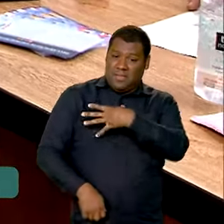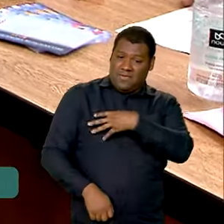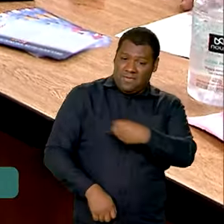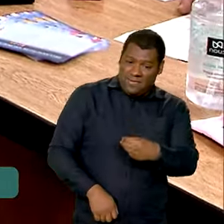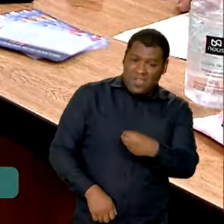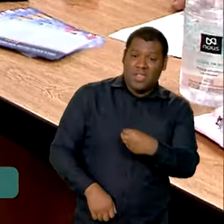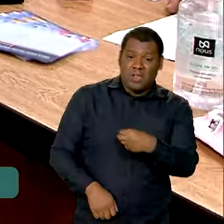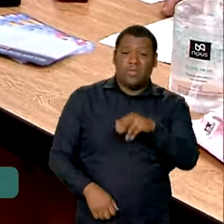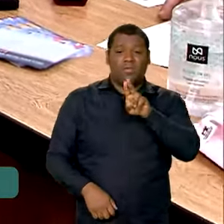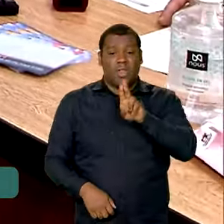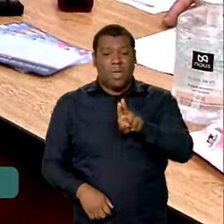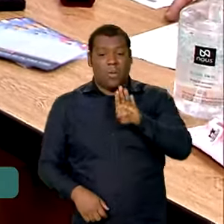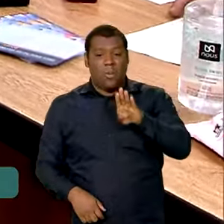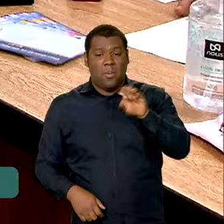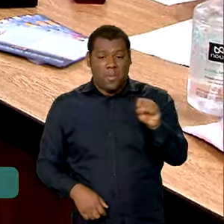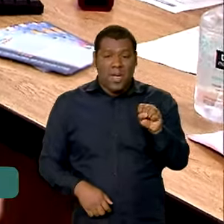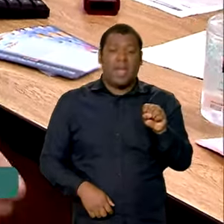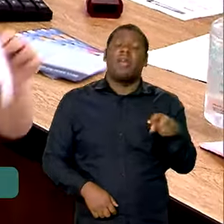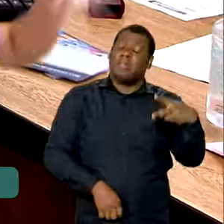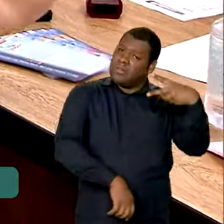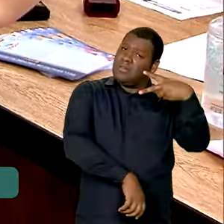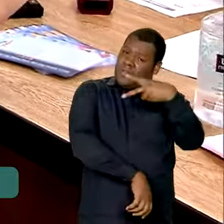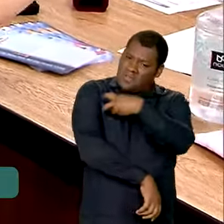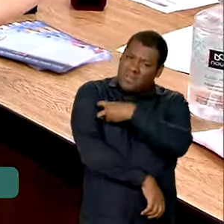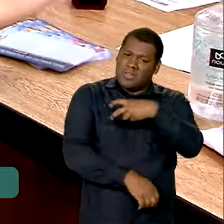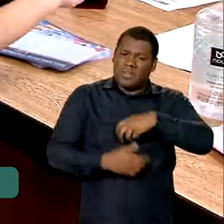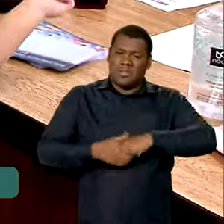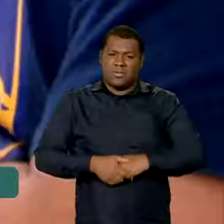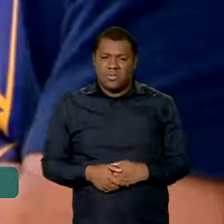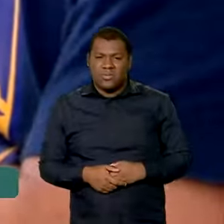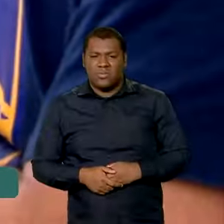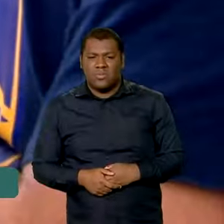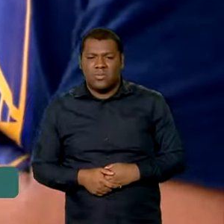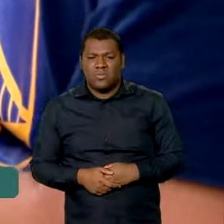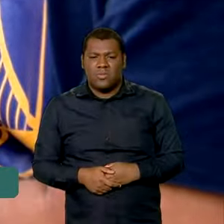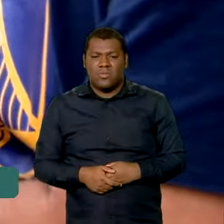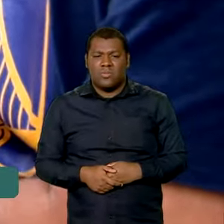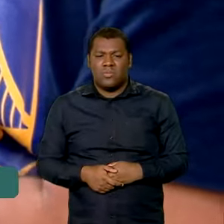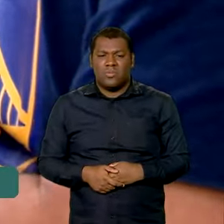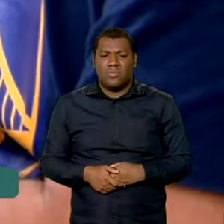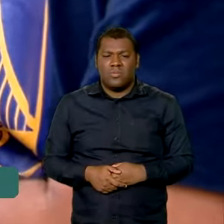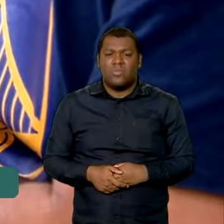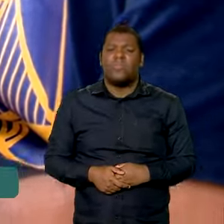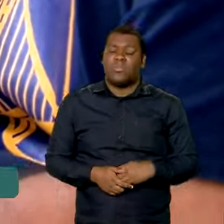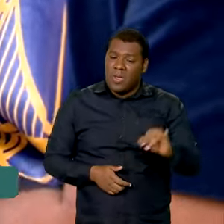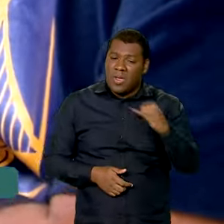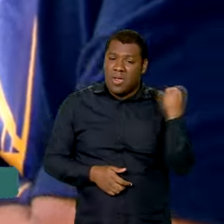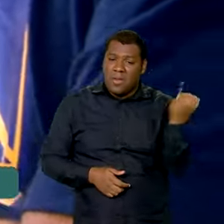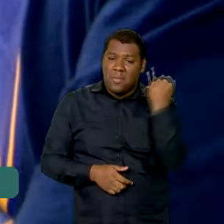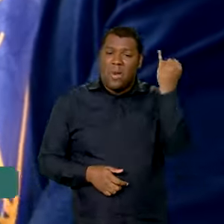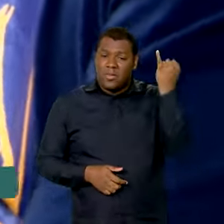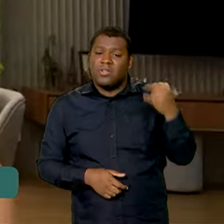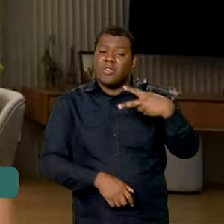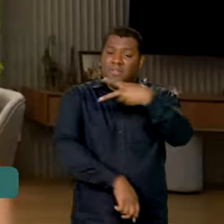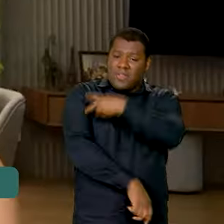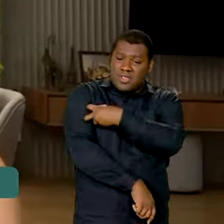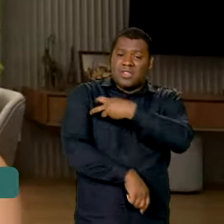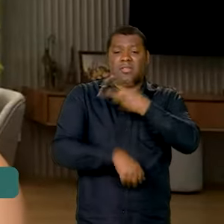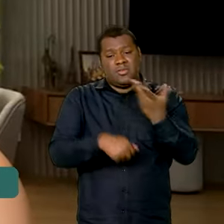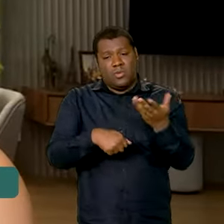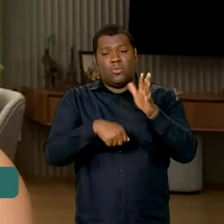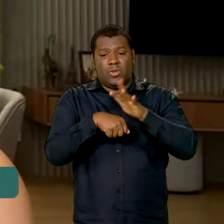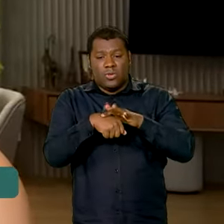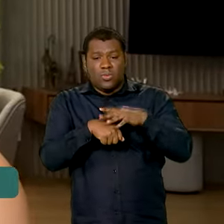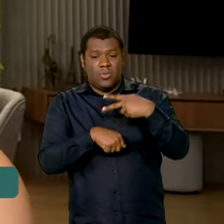Mesmo as crianças que estão com a carteira de vacinação atualizada devem receber a vacina contra polio. Com essa